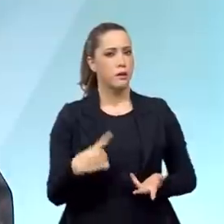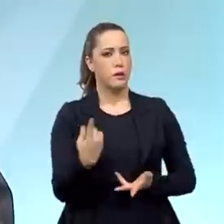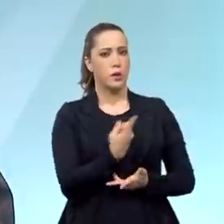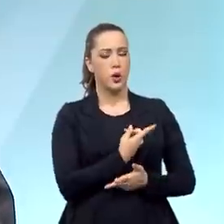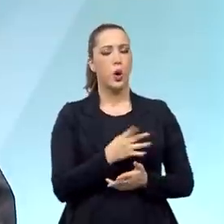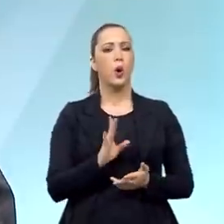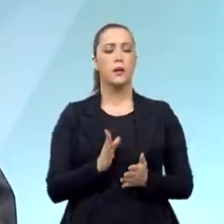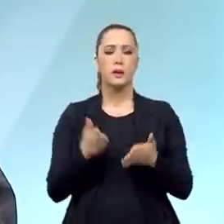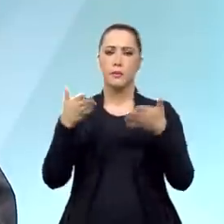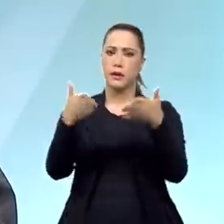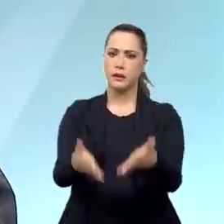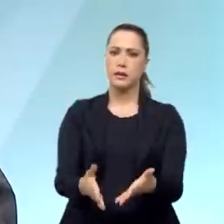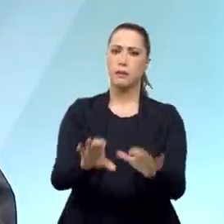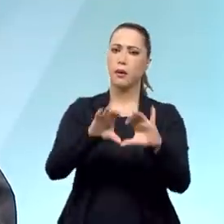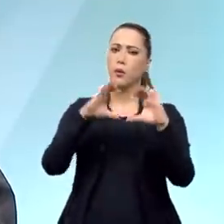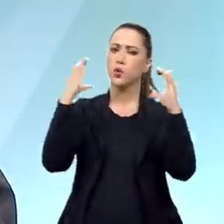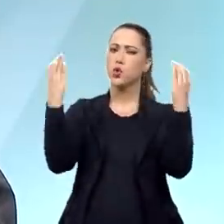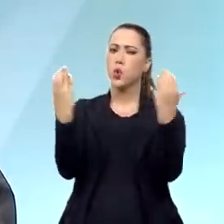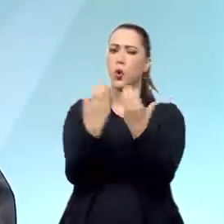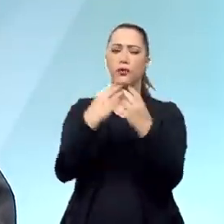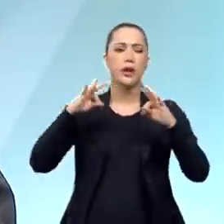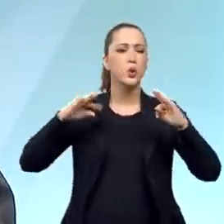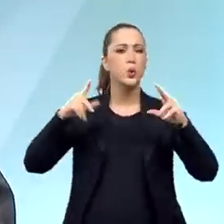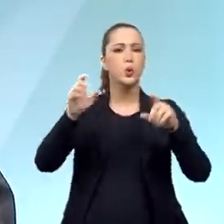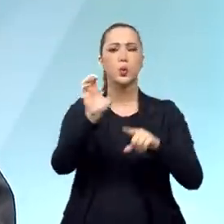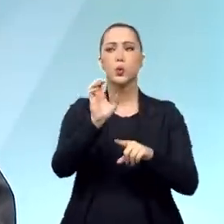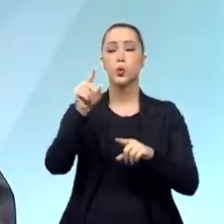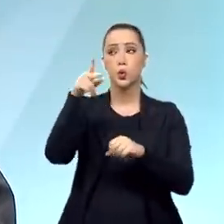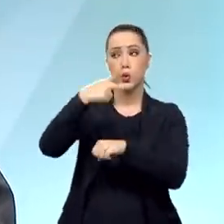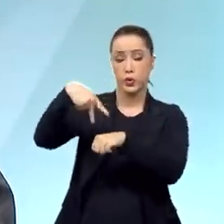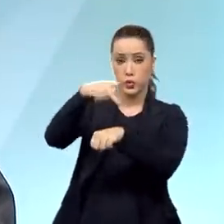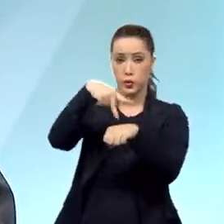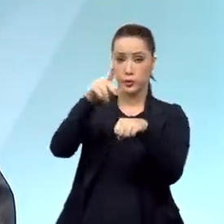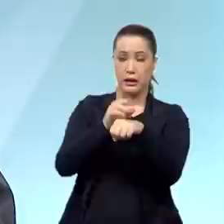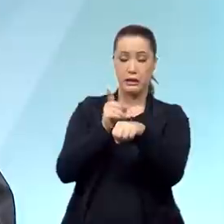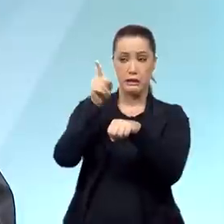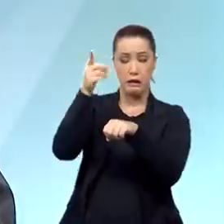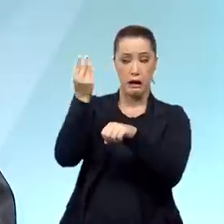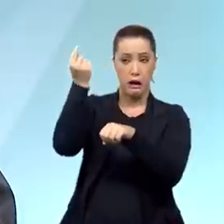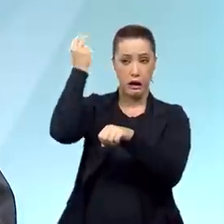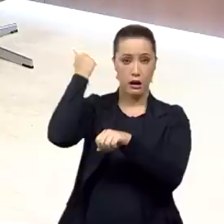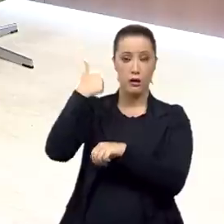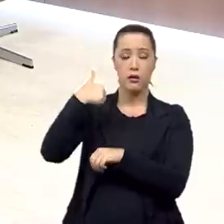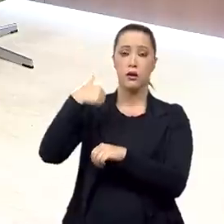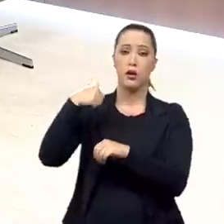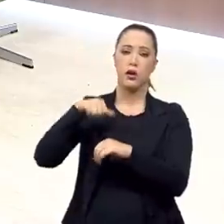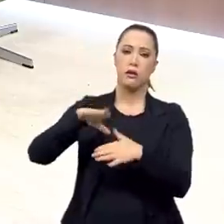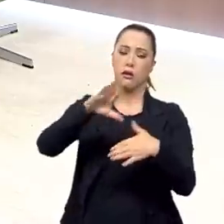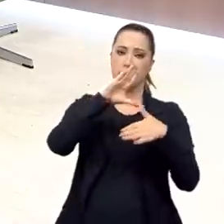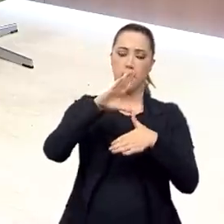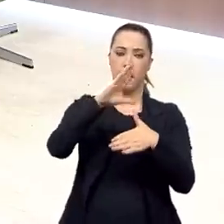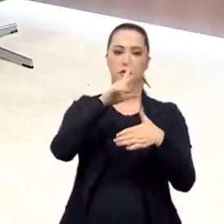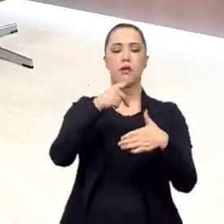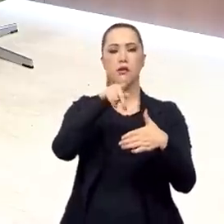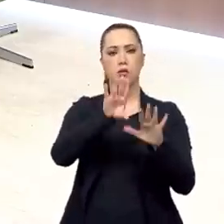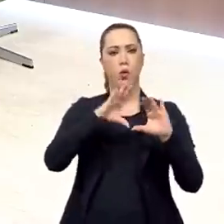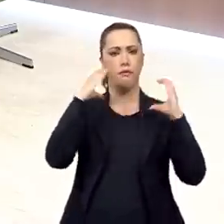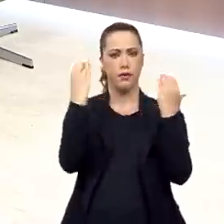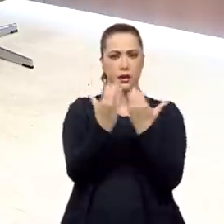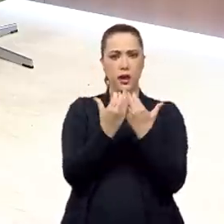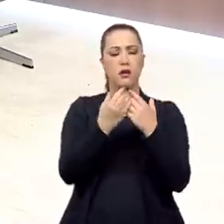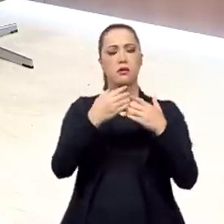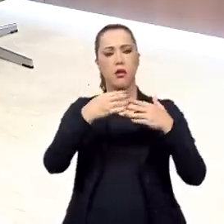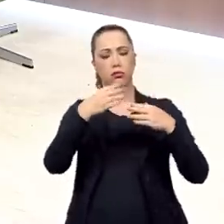participamos de conferências com todos os estados naquela época das Américas e a conferência de